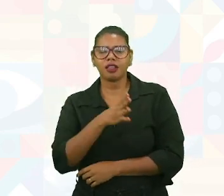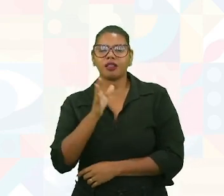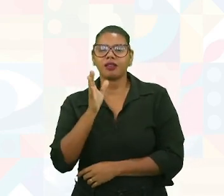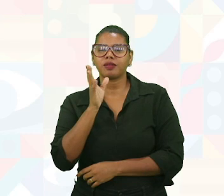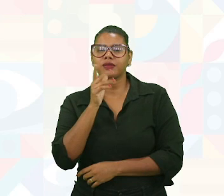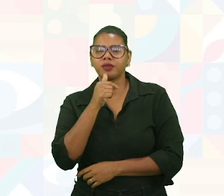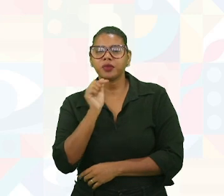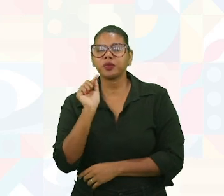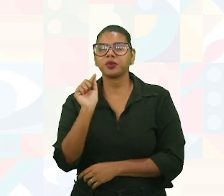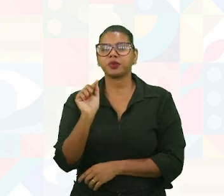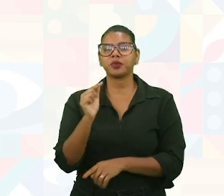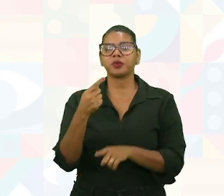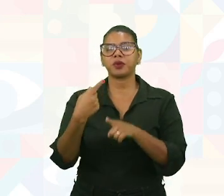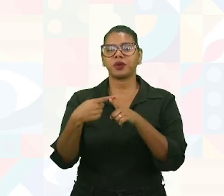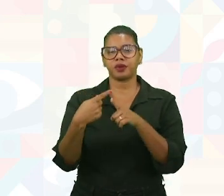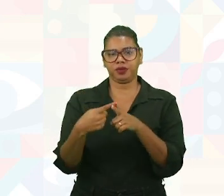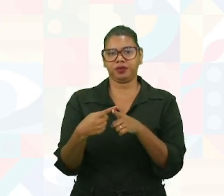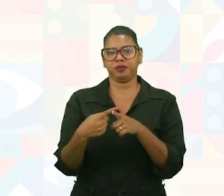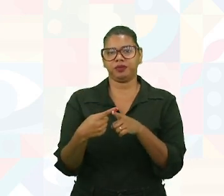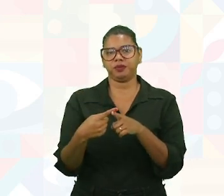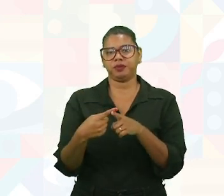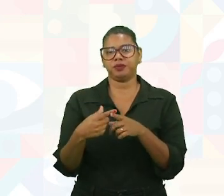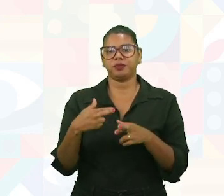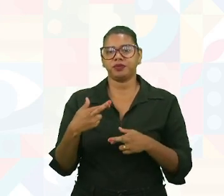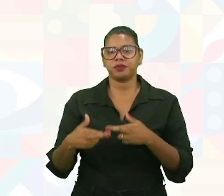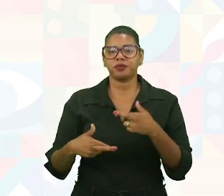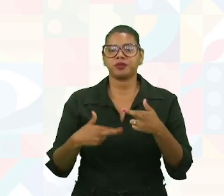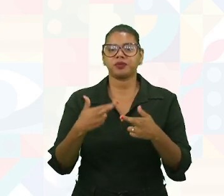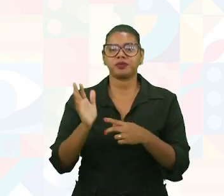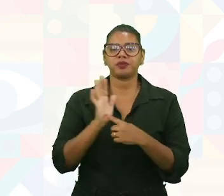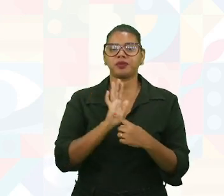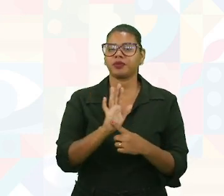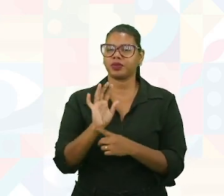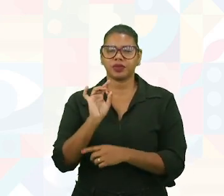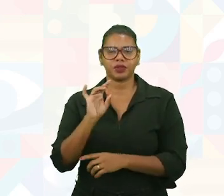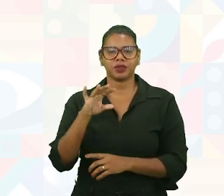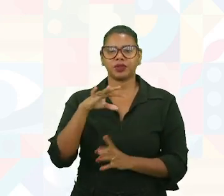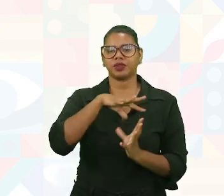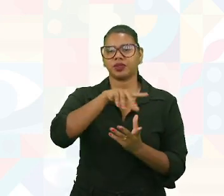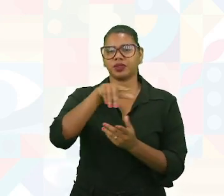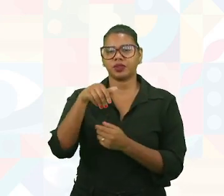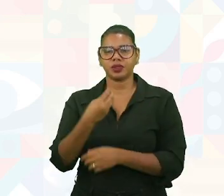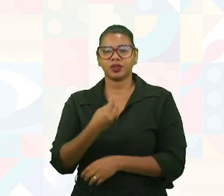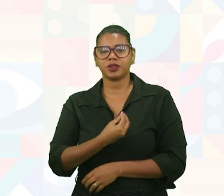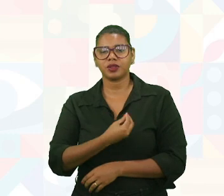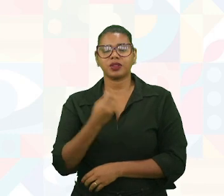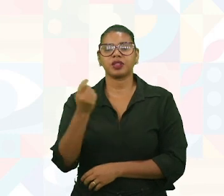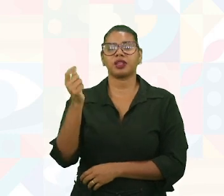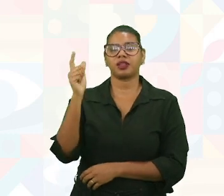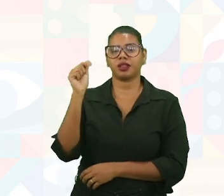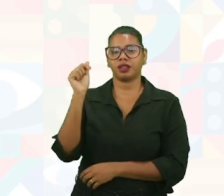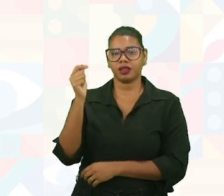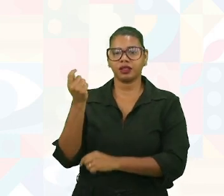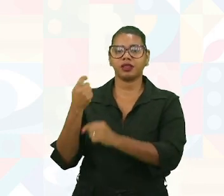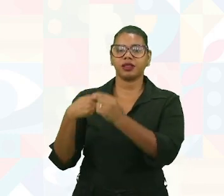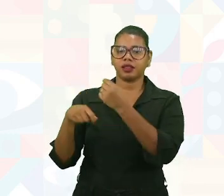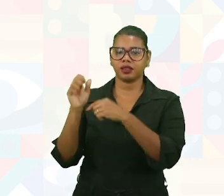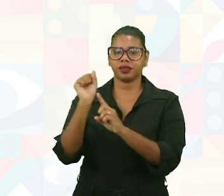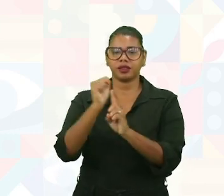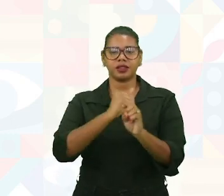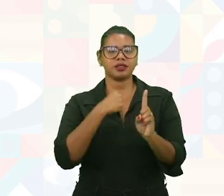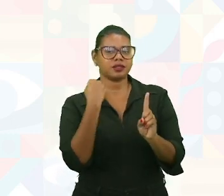Por quê? Porque a sustentabilidade, ela não está ligada só ao meio ambiente. Mas a questão econômica e social.